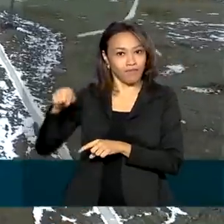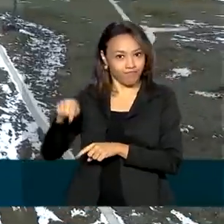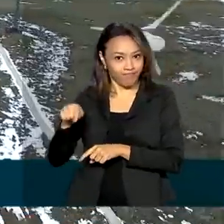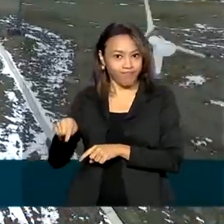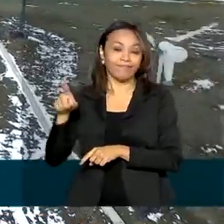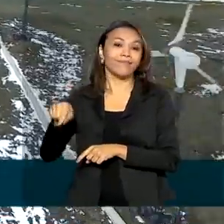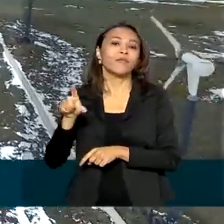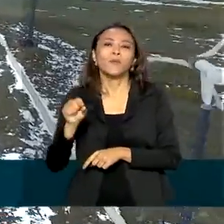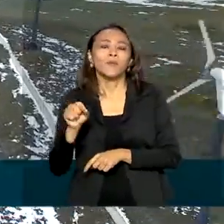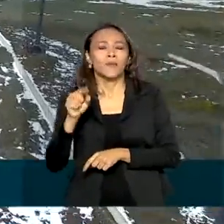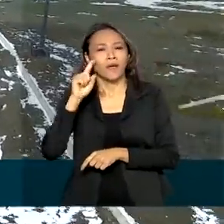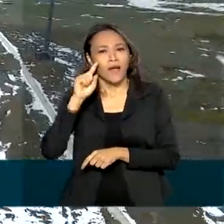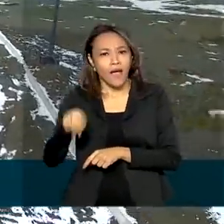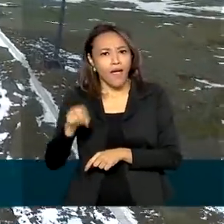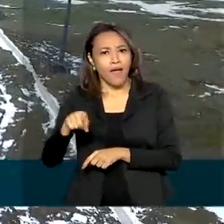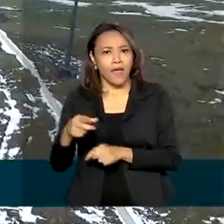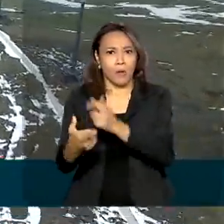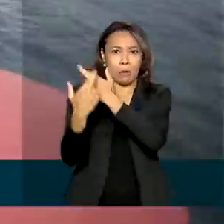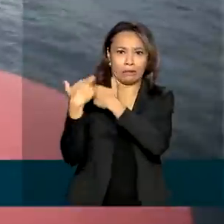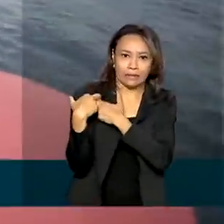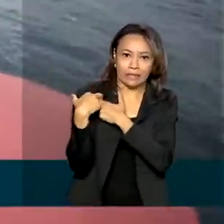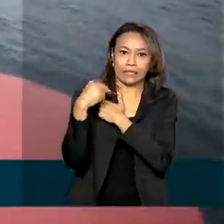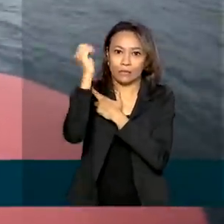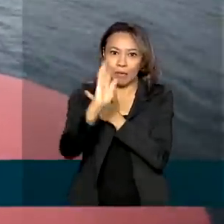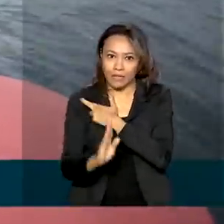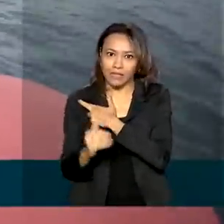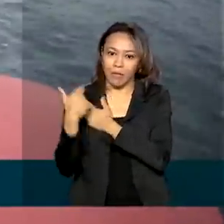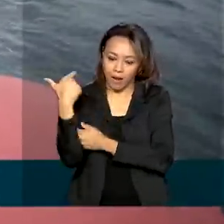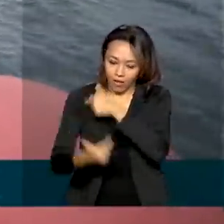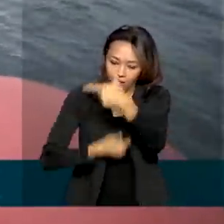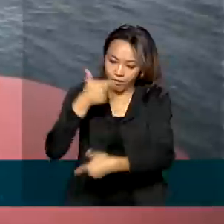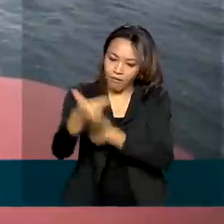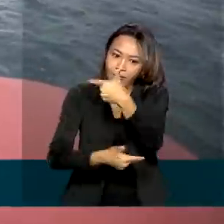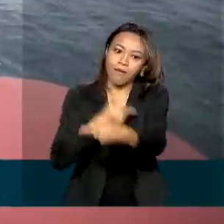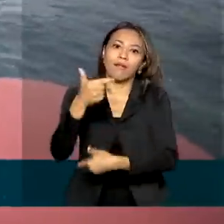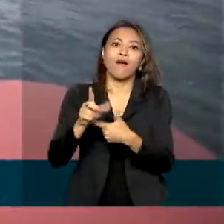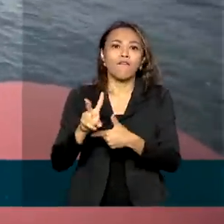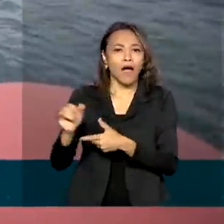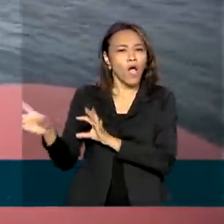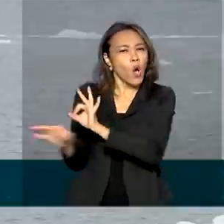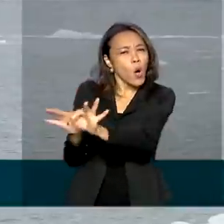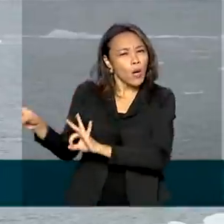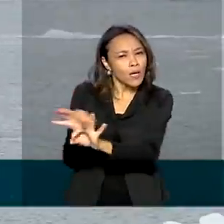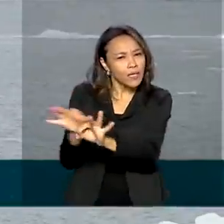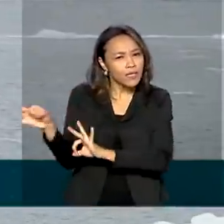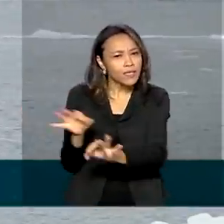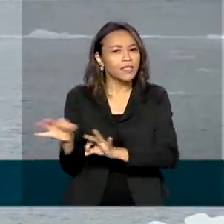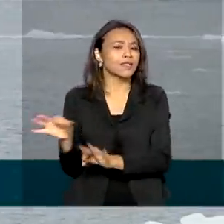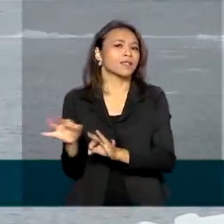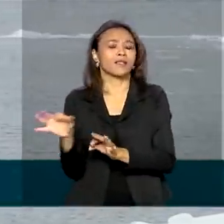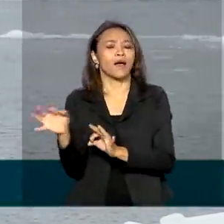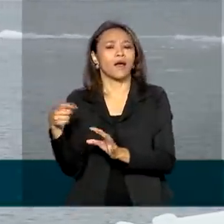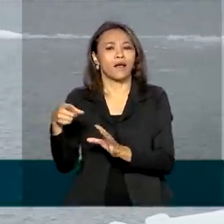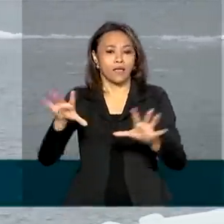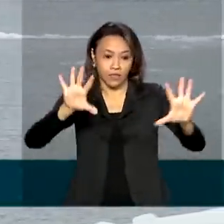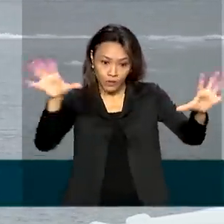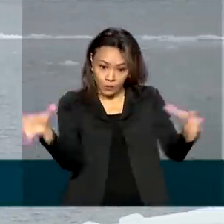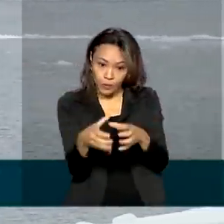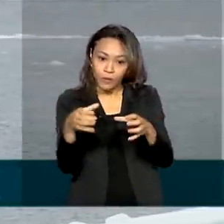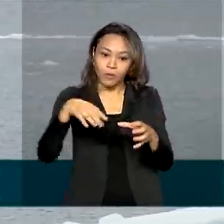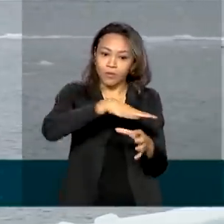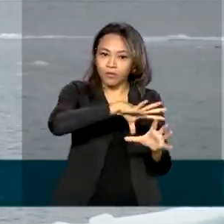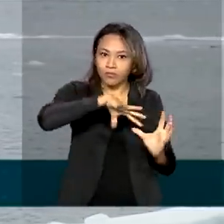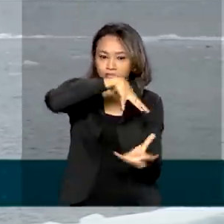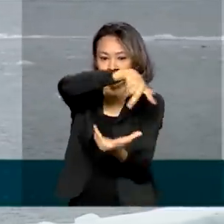na produção científica é reforçado. O Comitê vai organizar a Comunidade Antártica Nacional de forma a